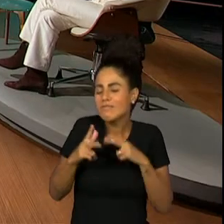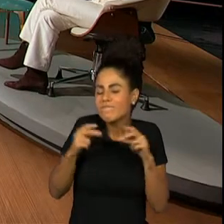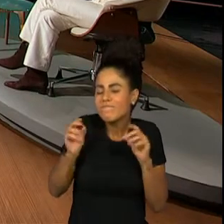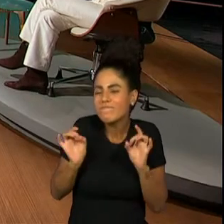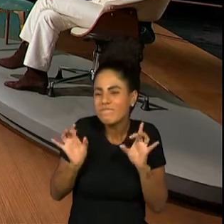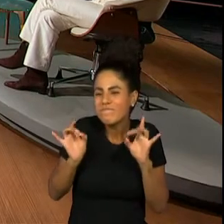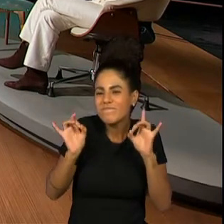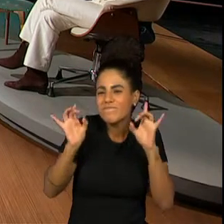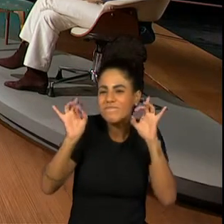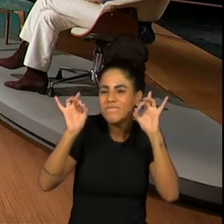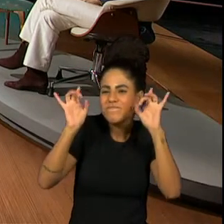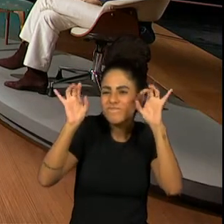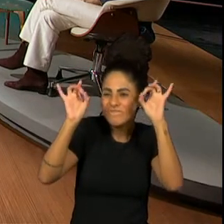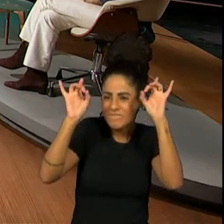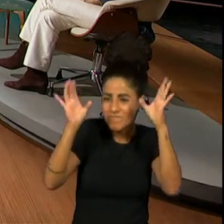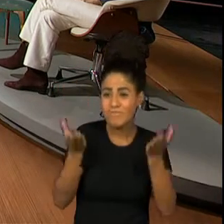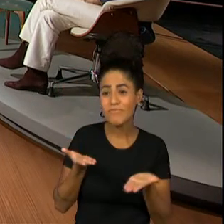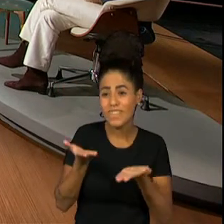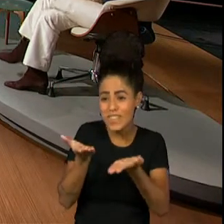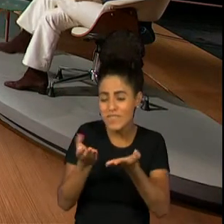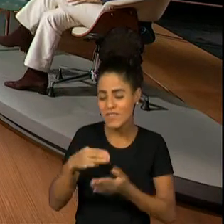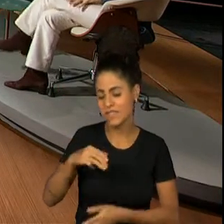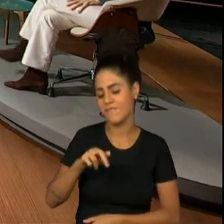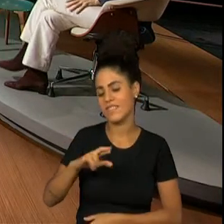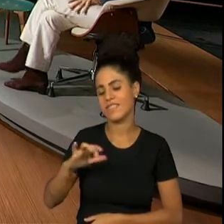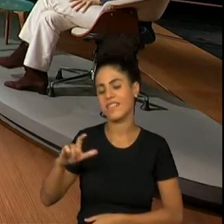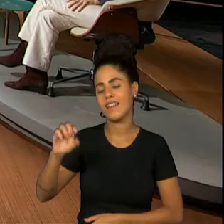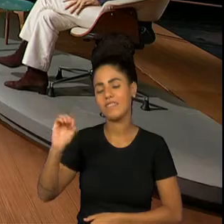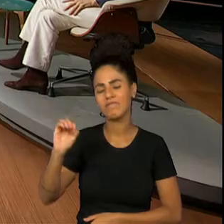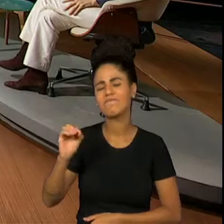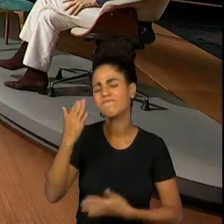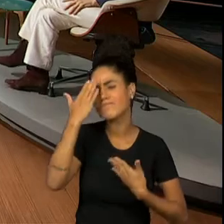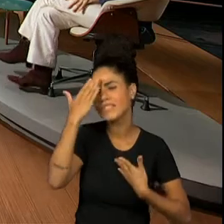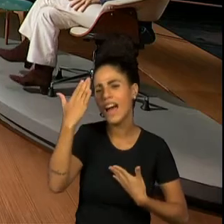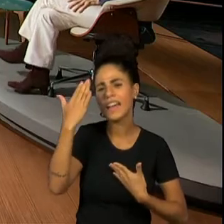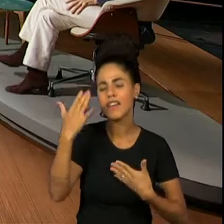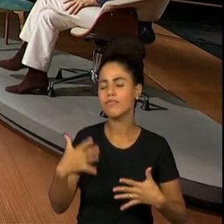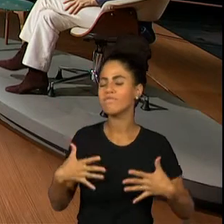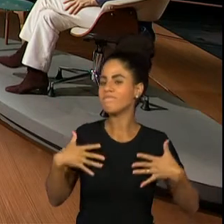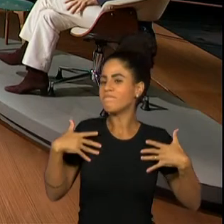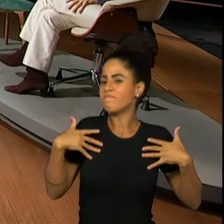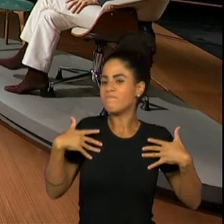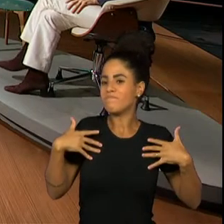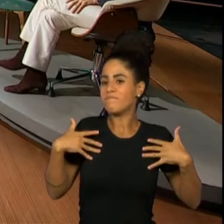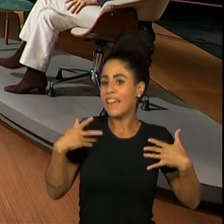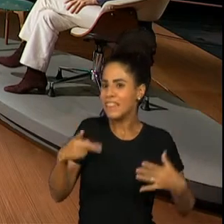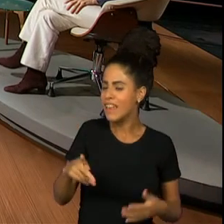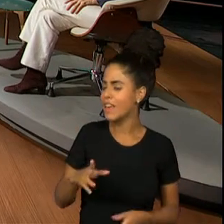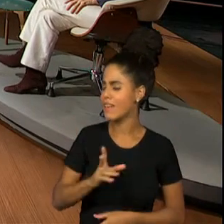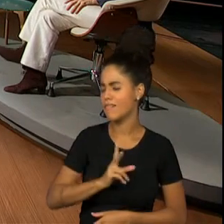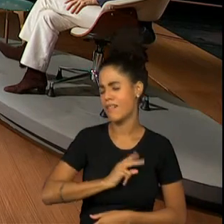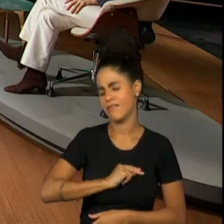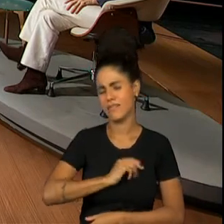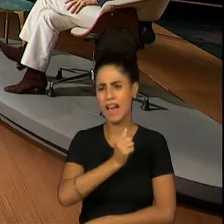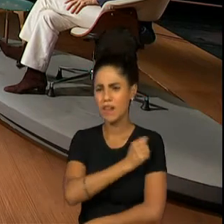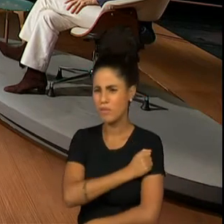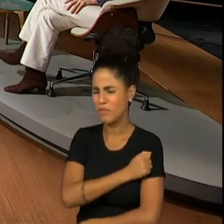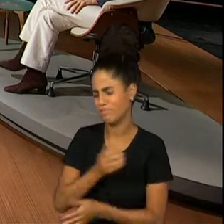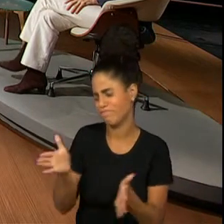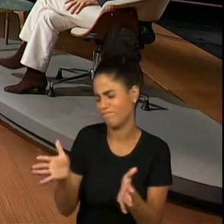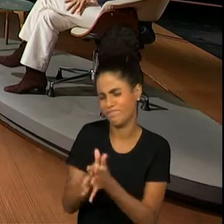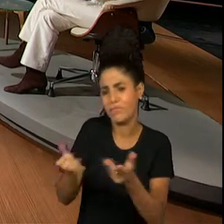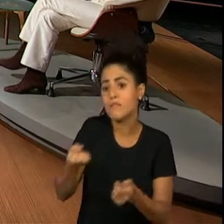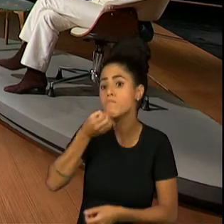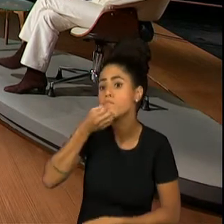do Marcelo e de vocês. Eu tenho orgulho dele tão grande. Ele foi excelente aluno. E ele é muito